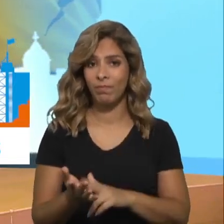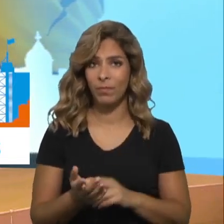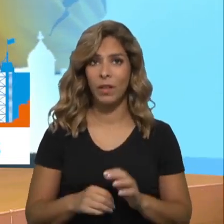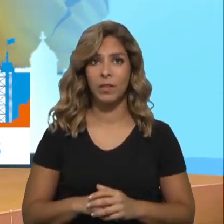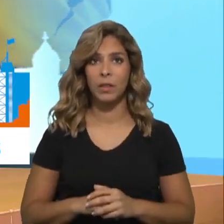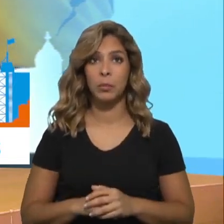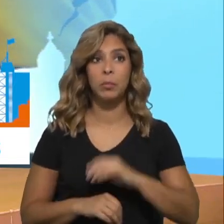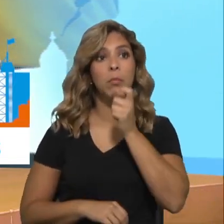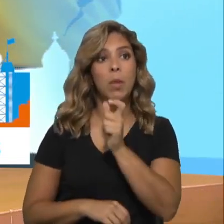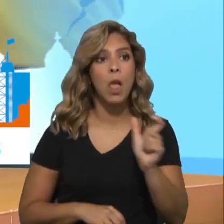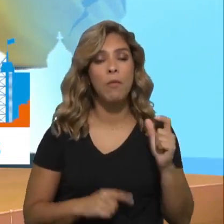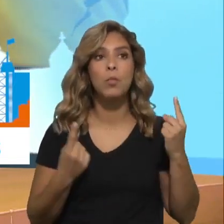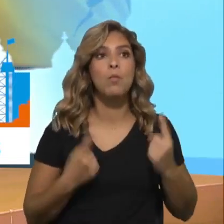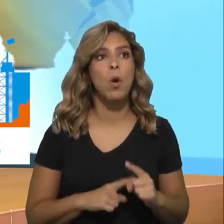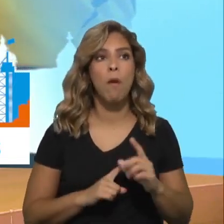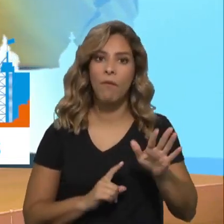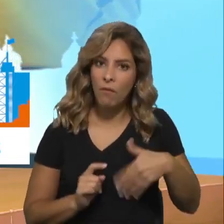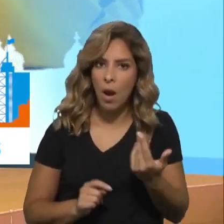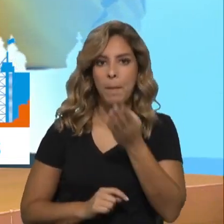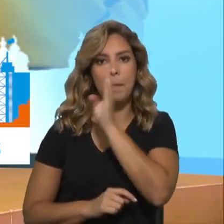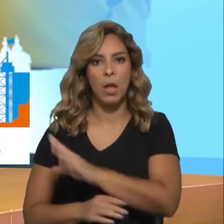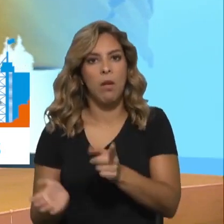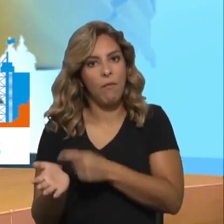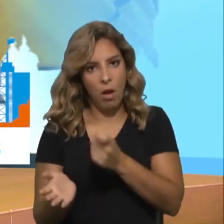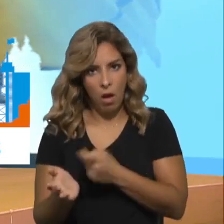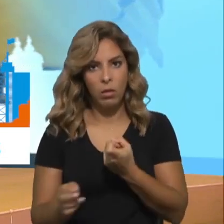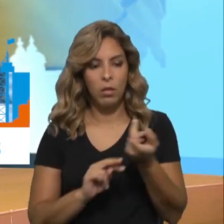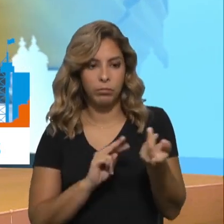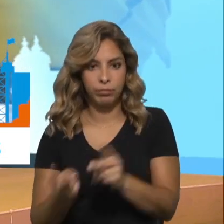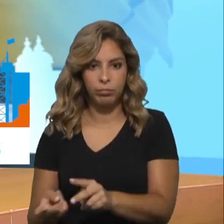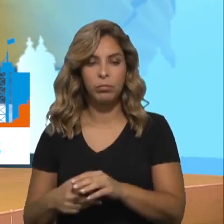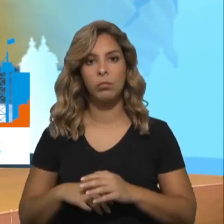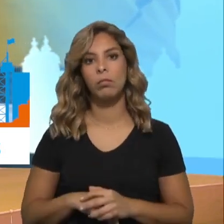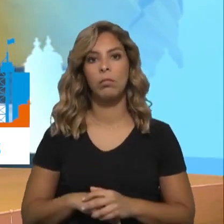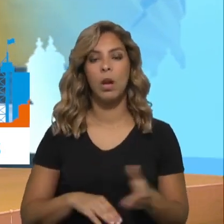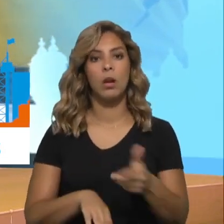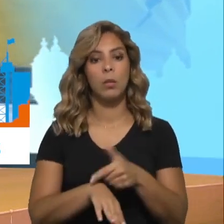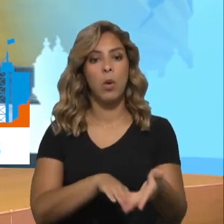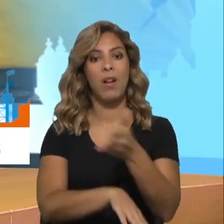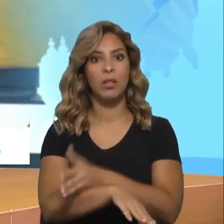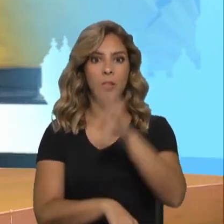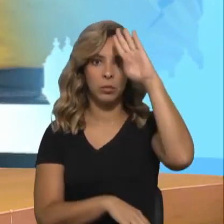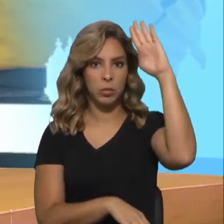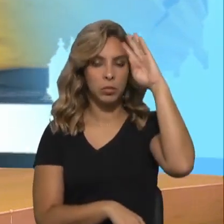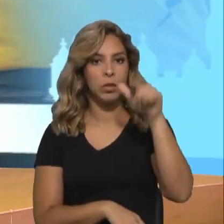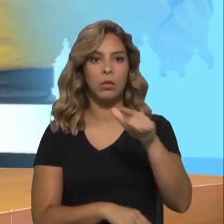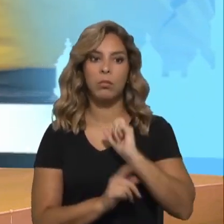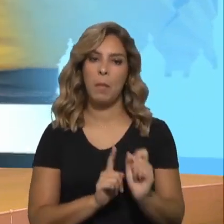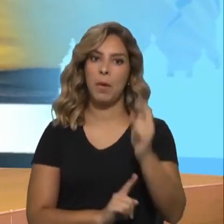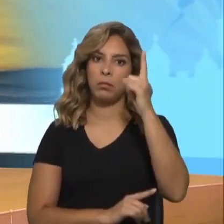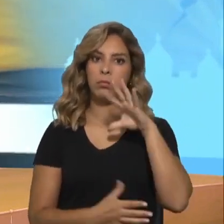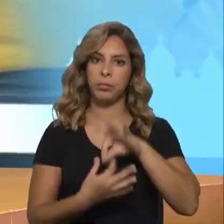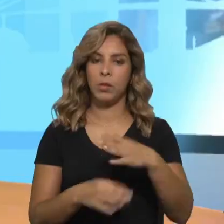e das intenções à ação, e este desafio que o Papa lança já lança desde o primeiro dia do seu pontificado. O Lampedusa